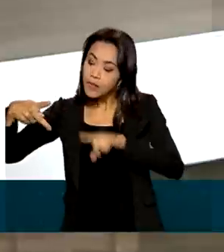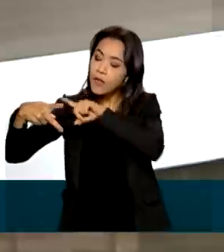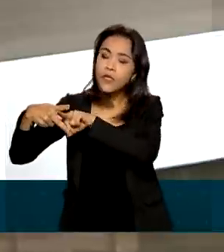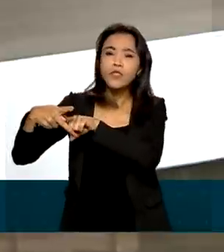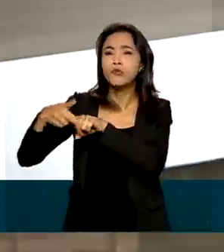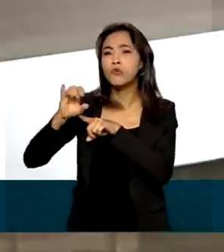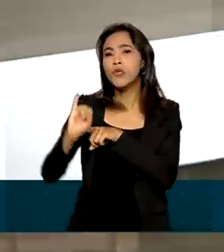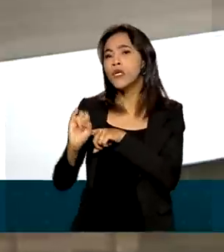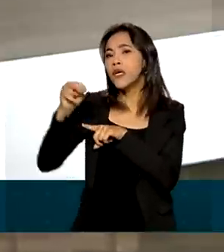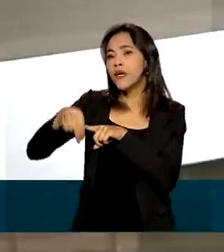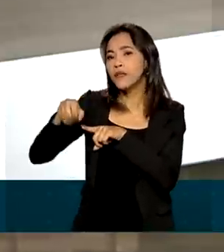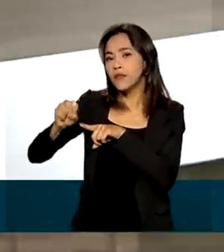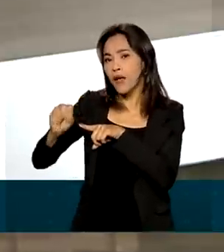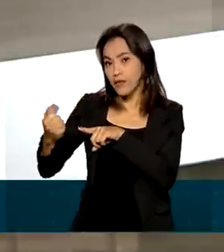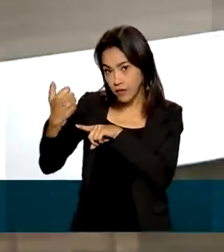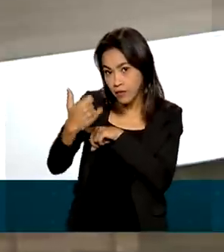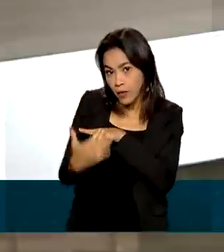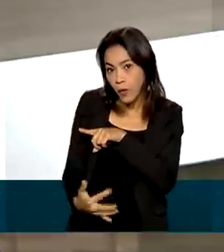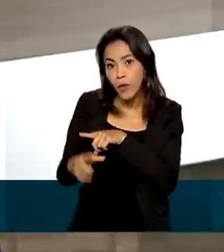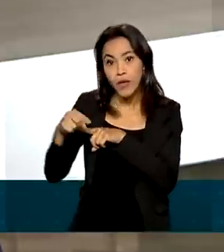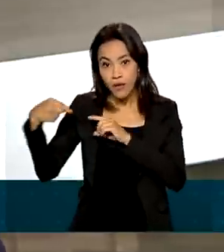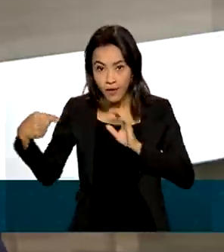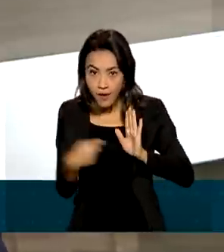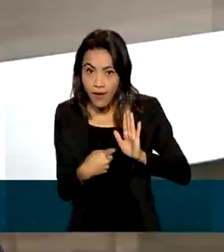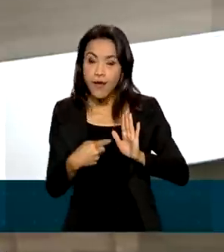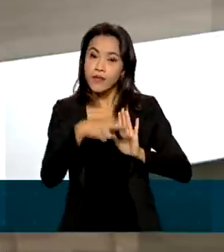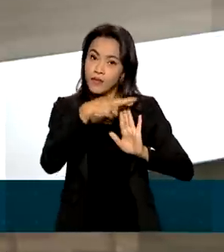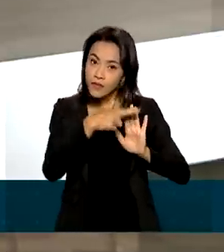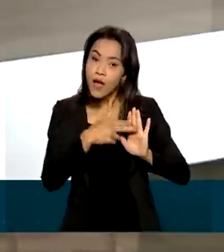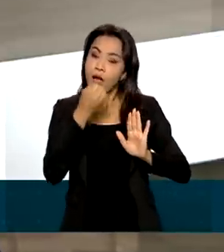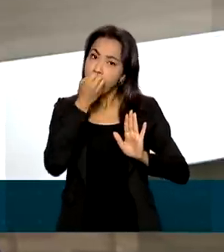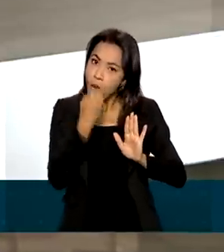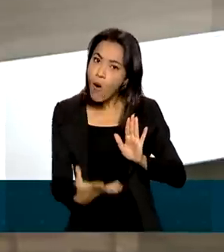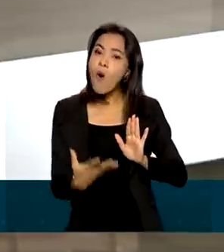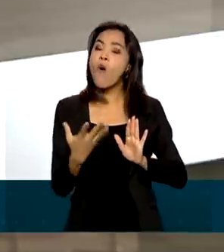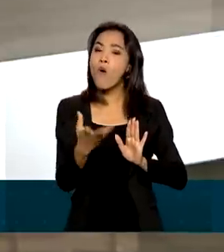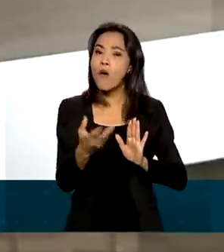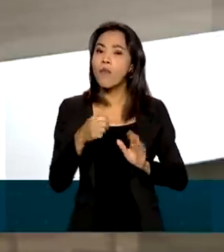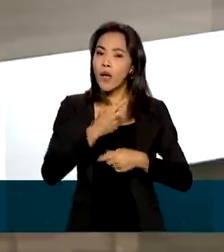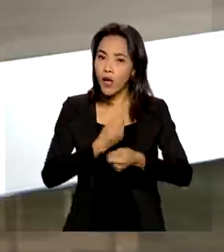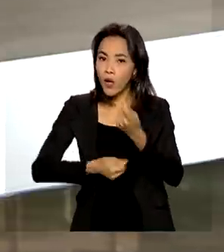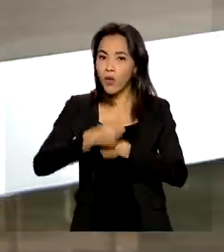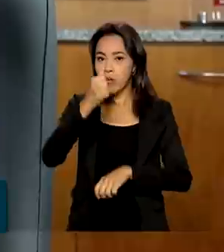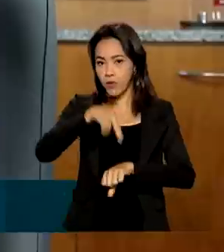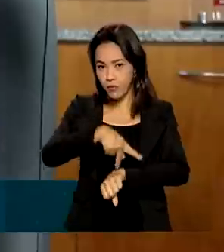INSS, o Guilherme Serrano, essa medida é boa para a economia do país. Vamos assistir.